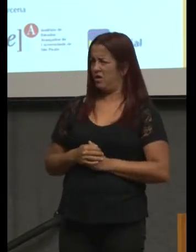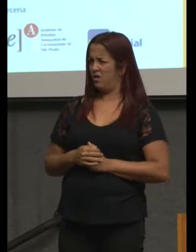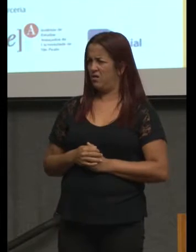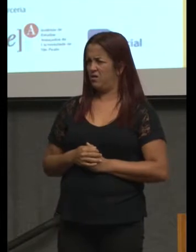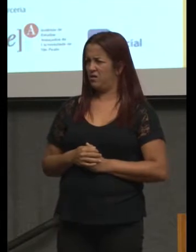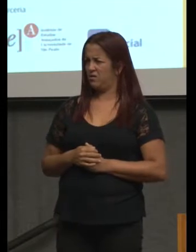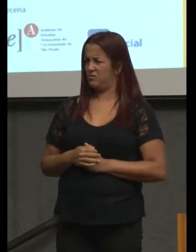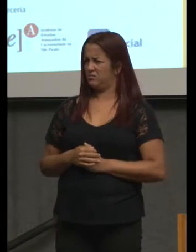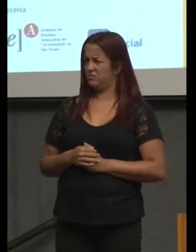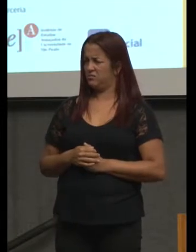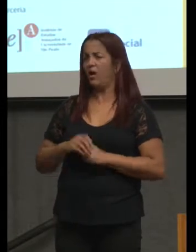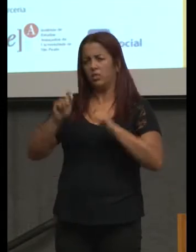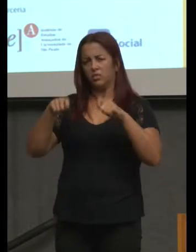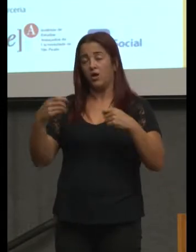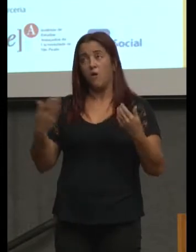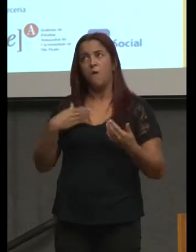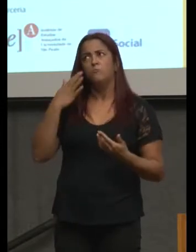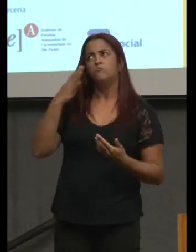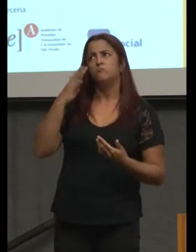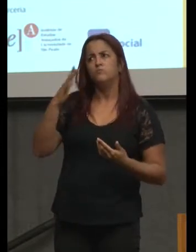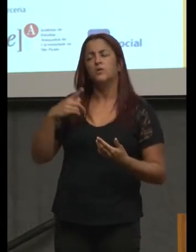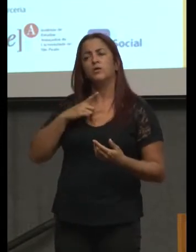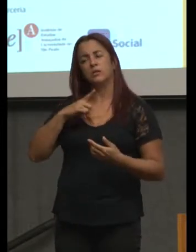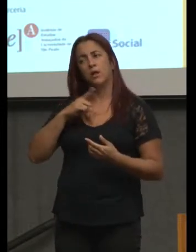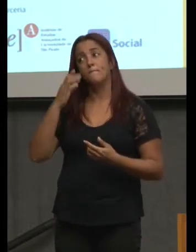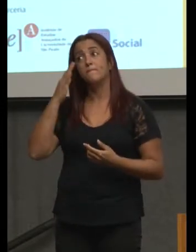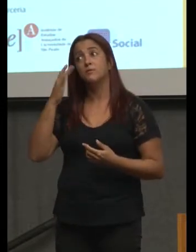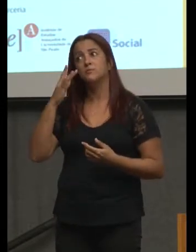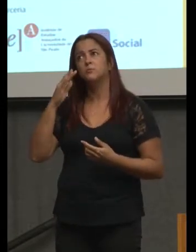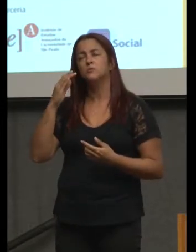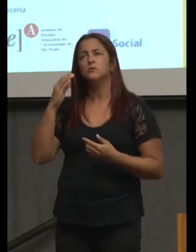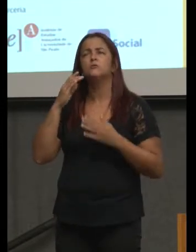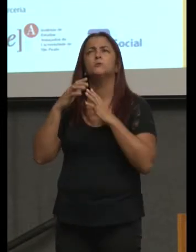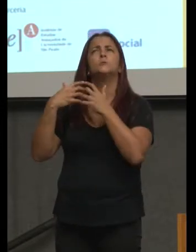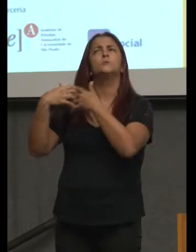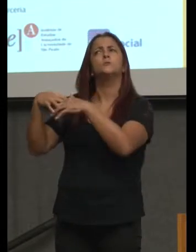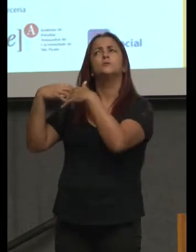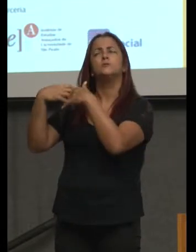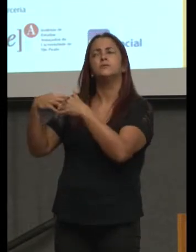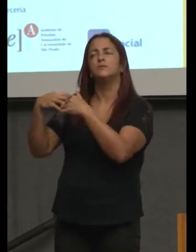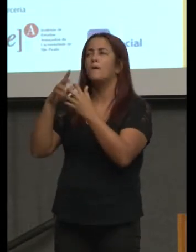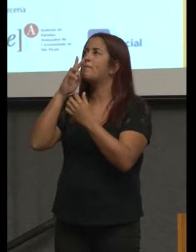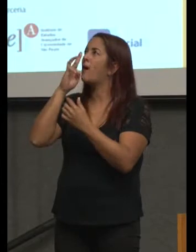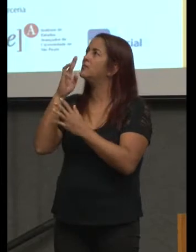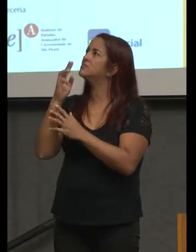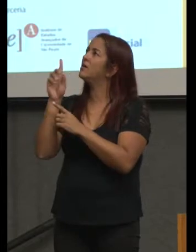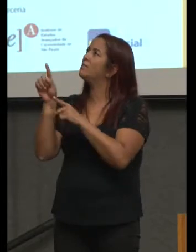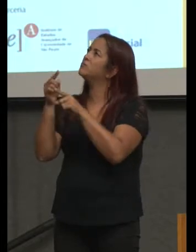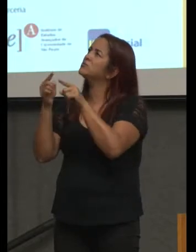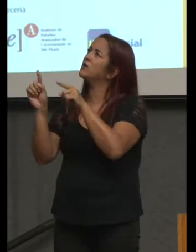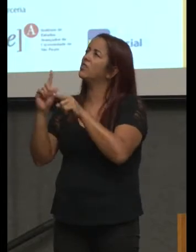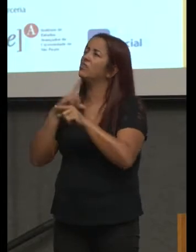está me ocorrendo agora, eu sempre estou pensando o alto o tempo todo uma musiquinha que diz é